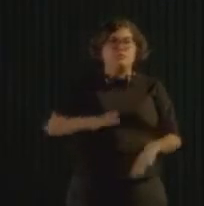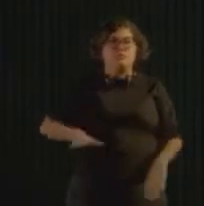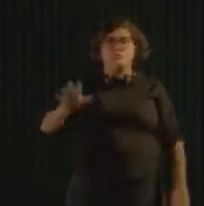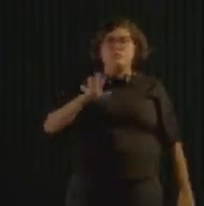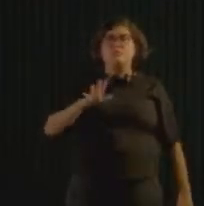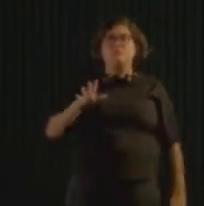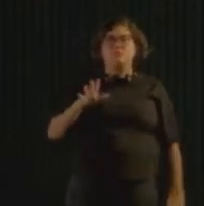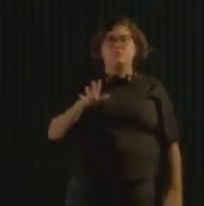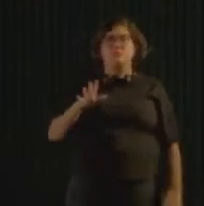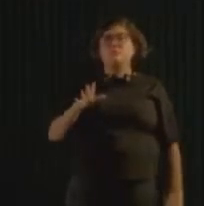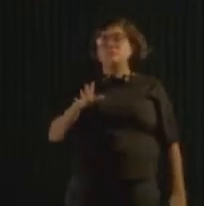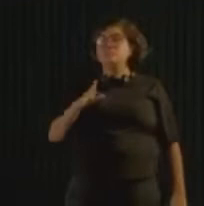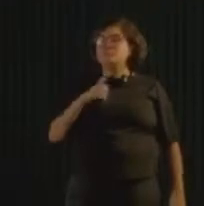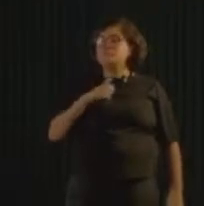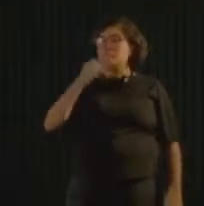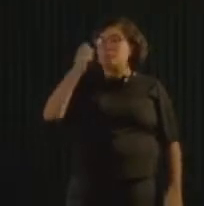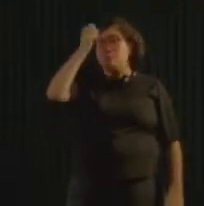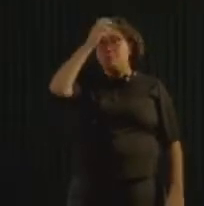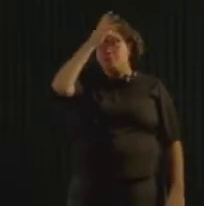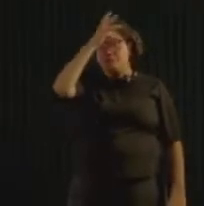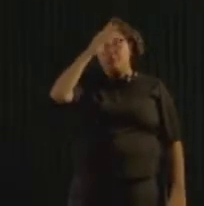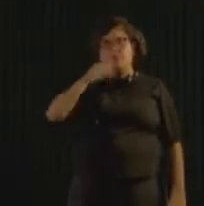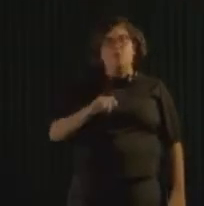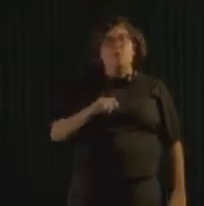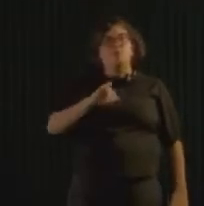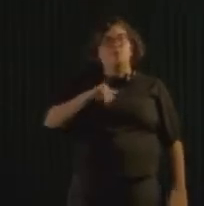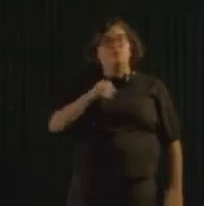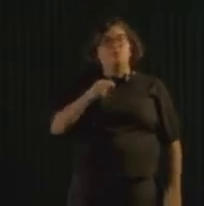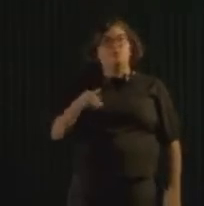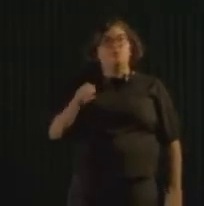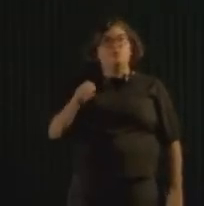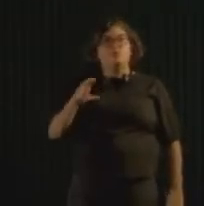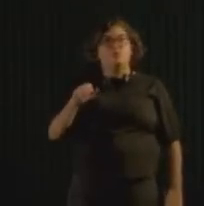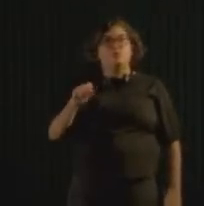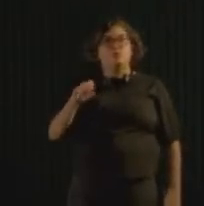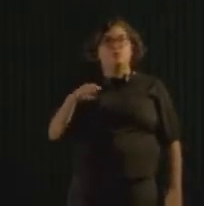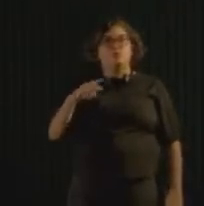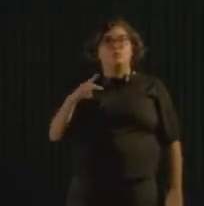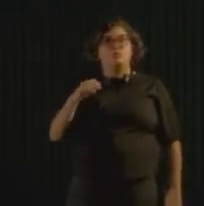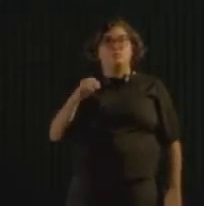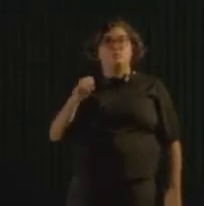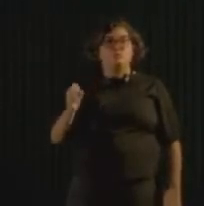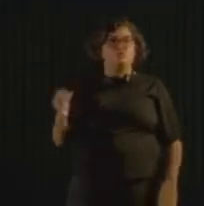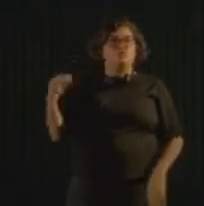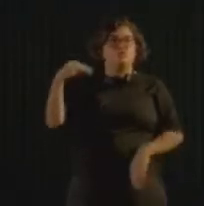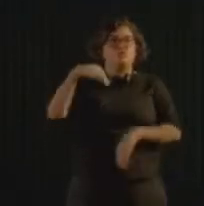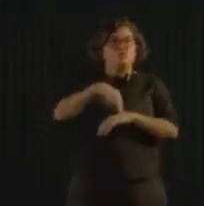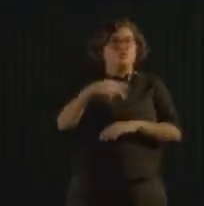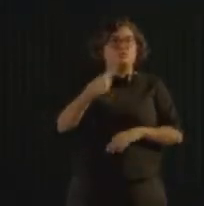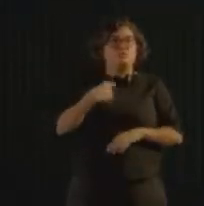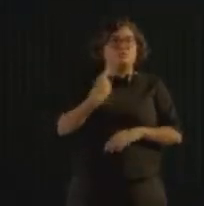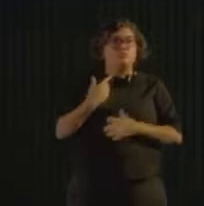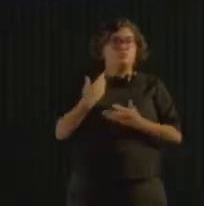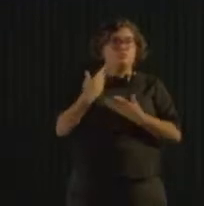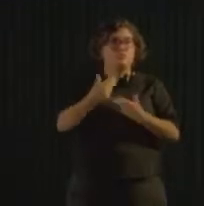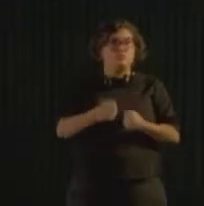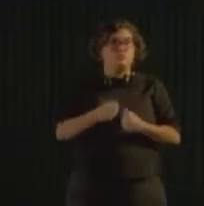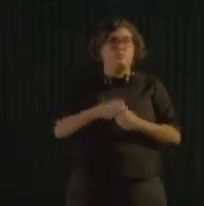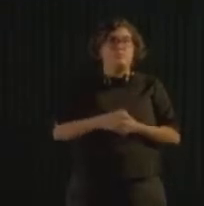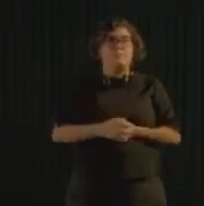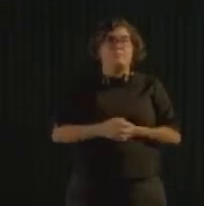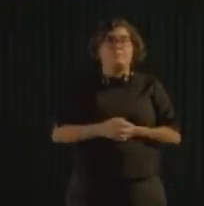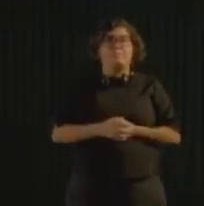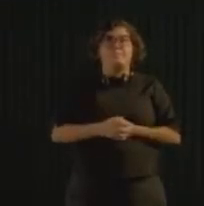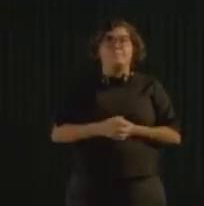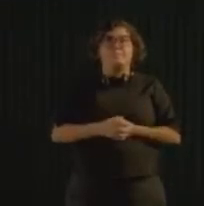E desde que o prefeito João Campos me convidou para continuar à frente da pasta, eu converso com a minha equipe quase que todos os dias, falando